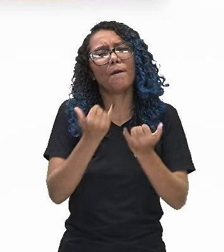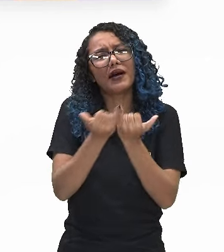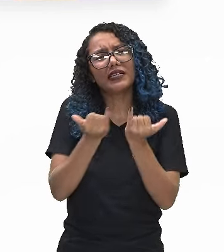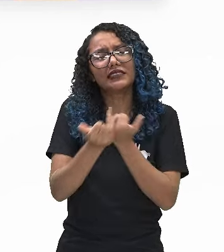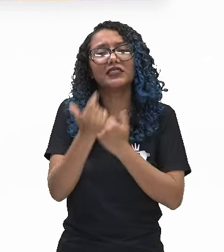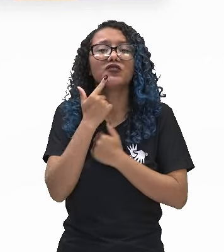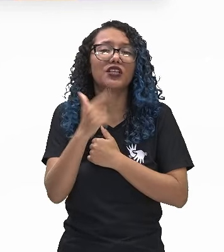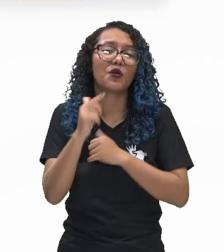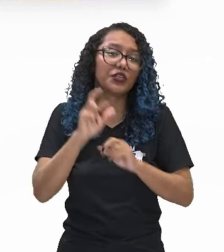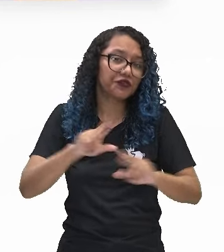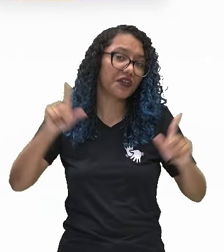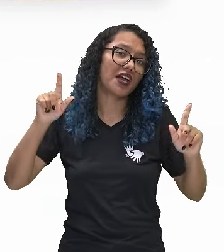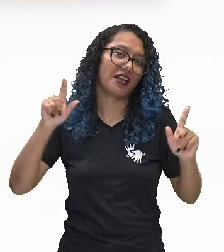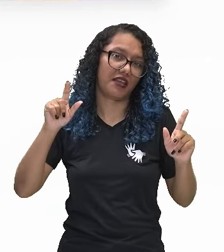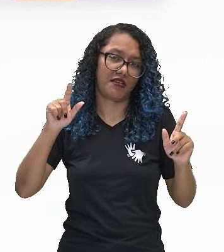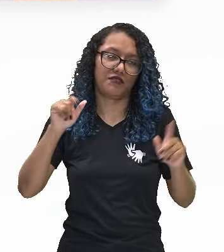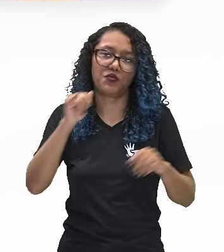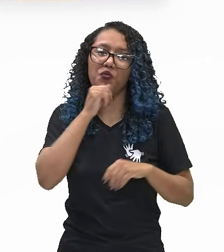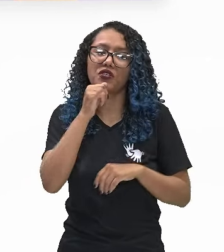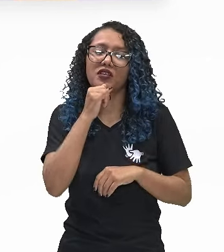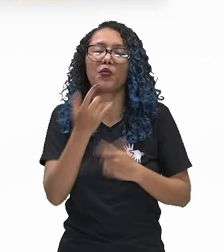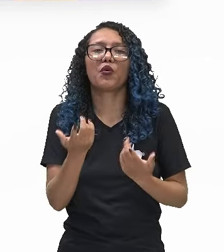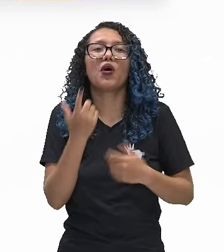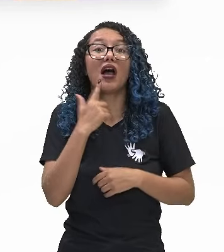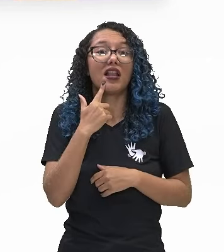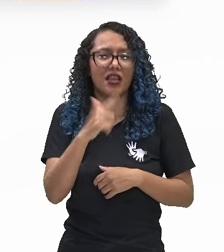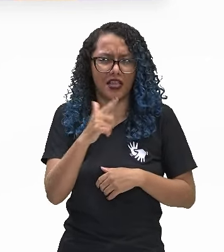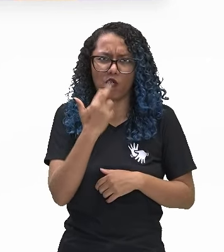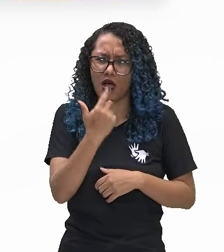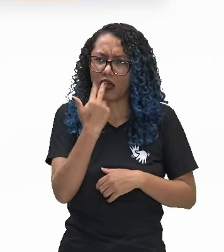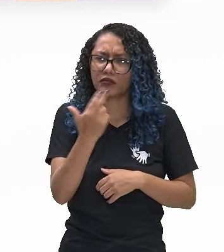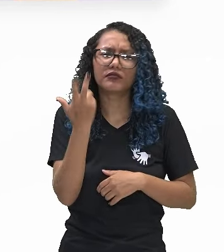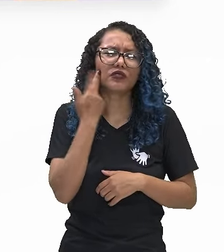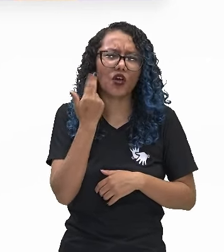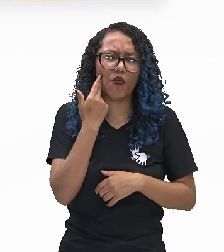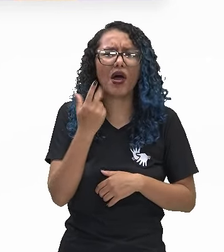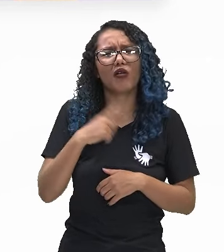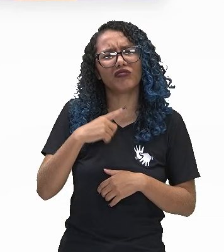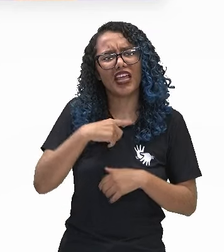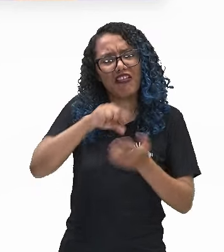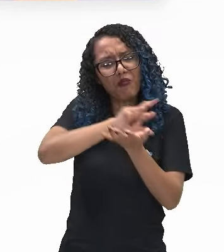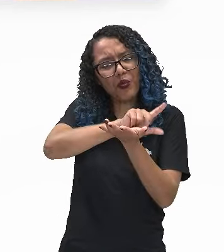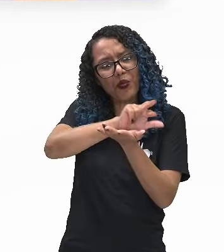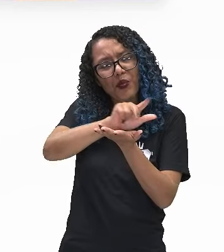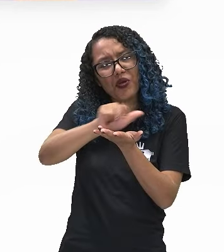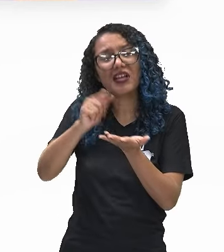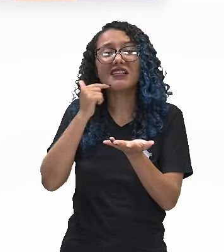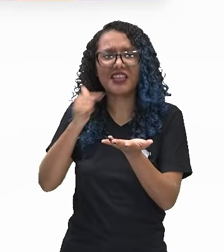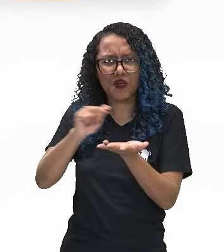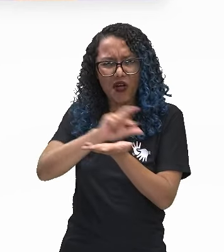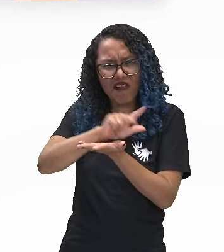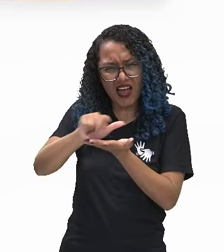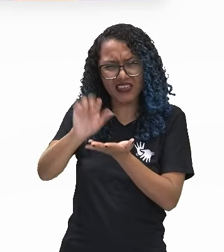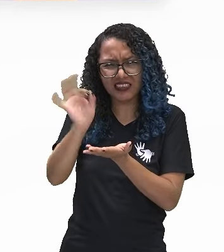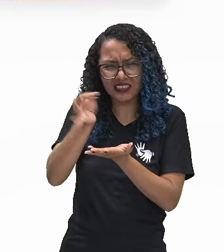certo? Assim como na língua verbal a gente aprende também diversos tipos de idiomas, na linguagem corporal os gestos